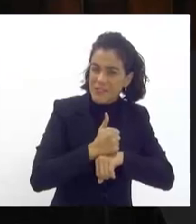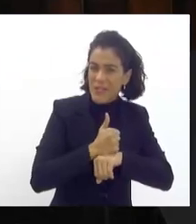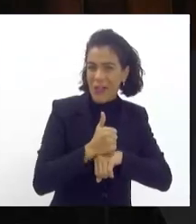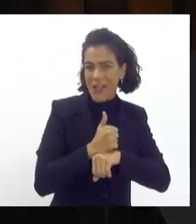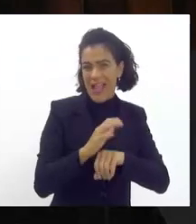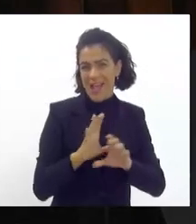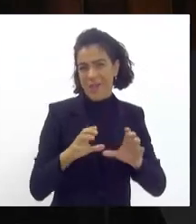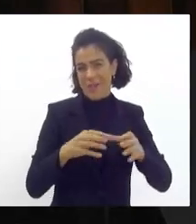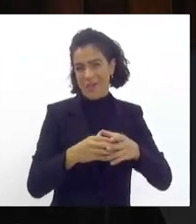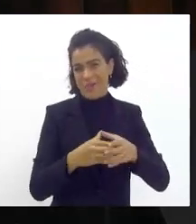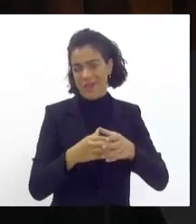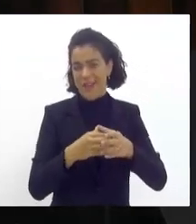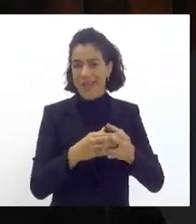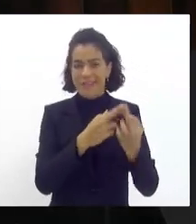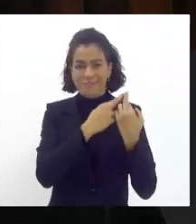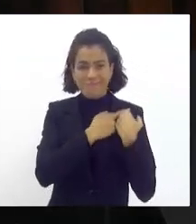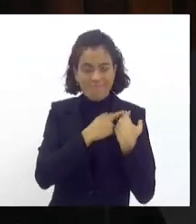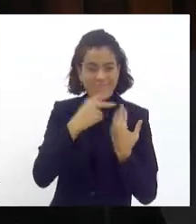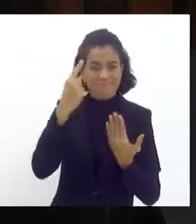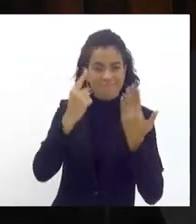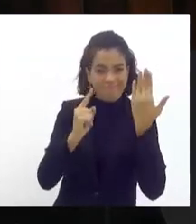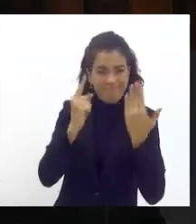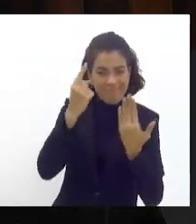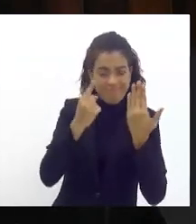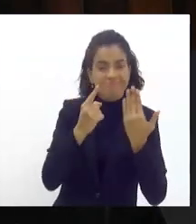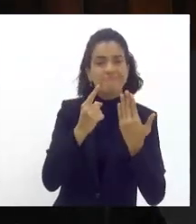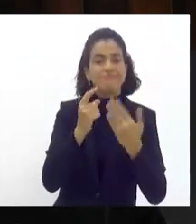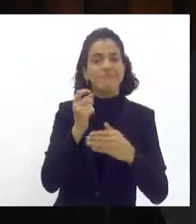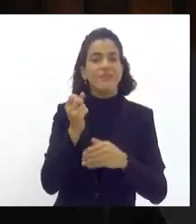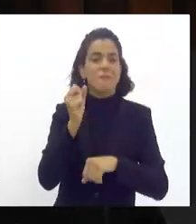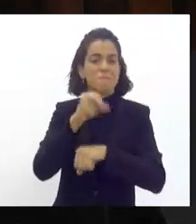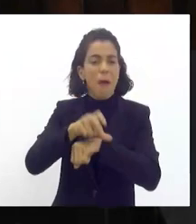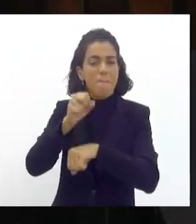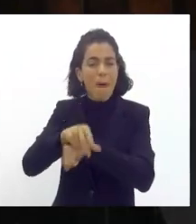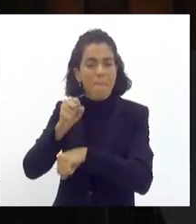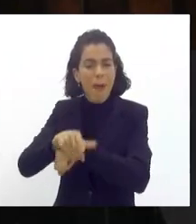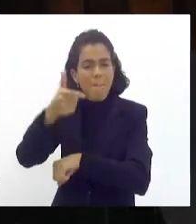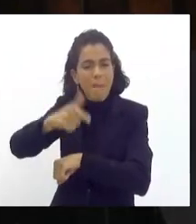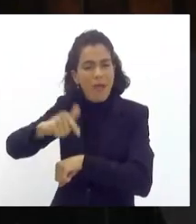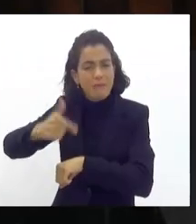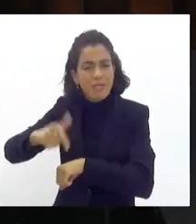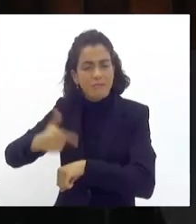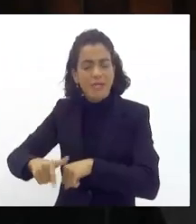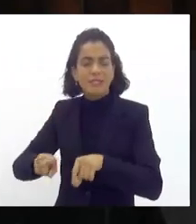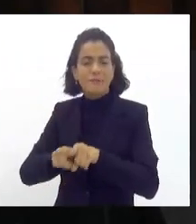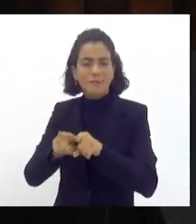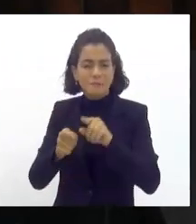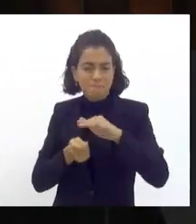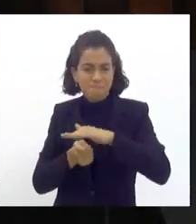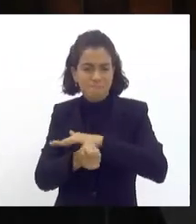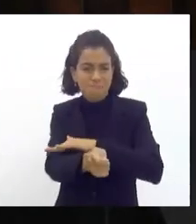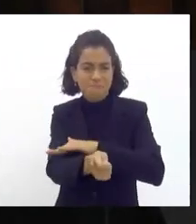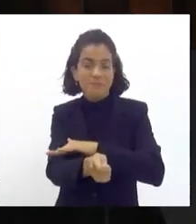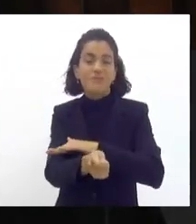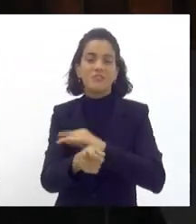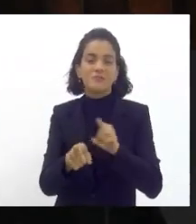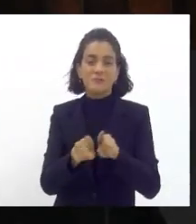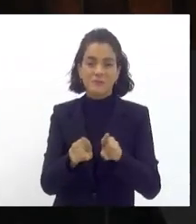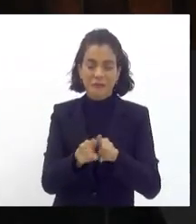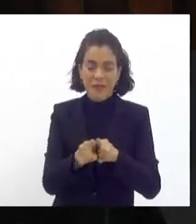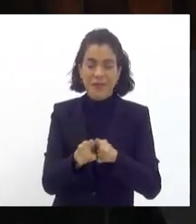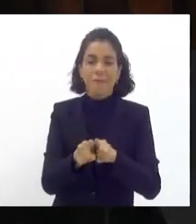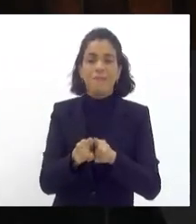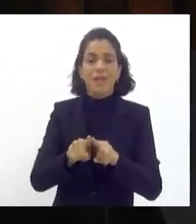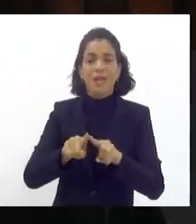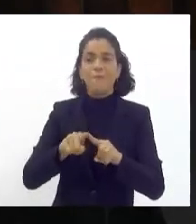cadeia produtiva gerando mais emprego renda porque acima de tudo escola de